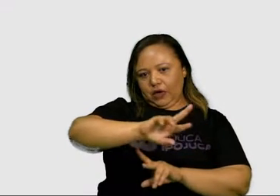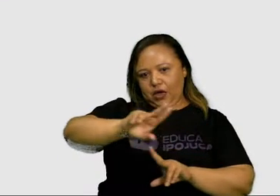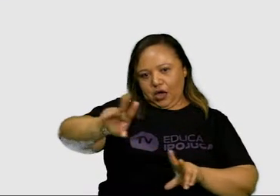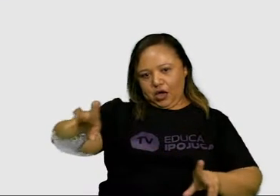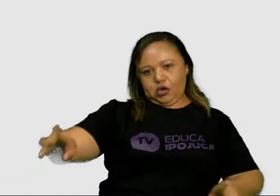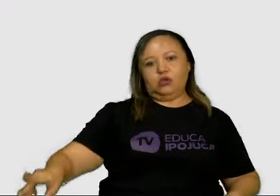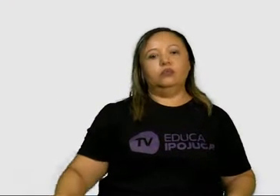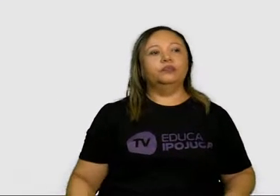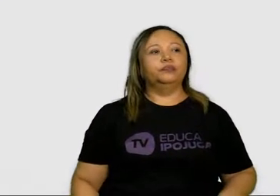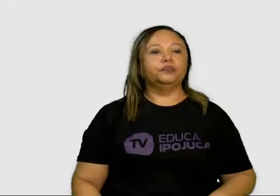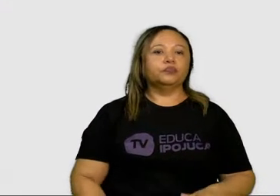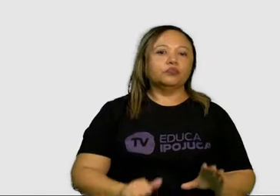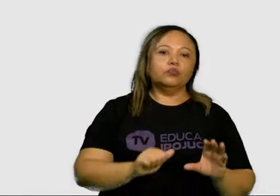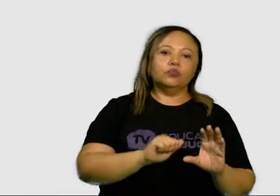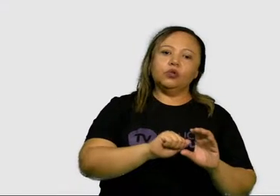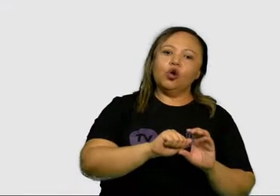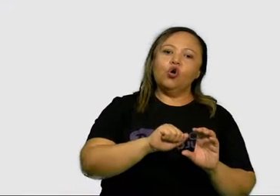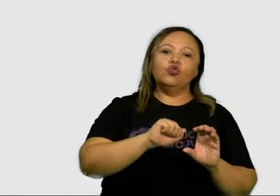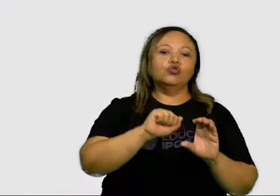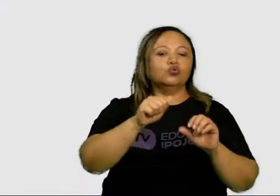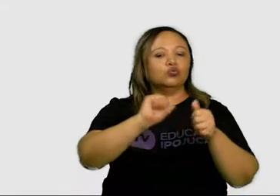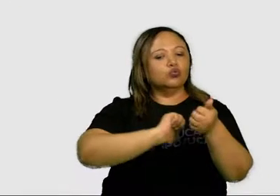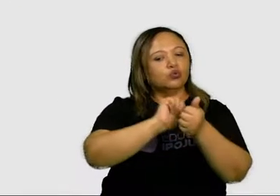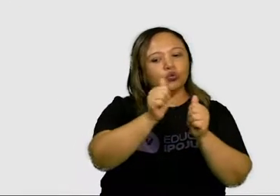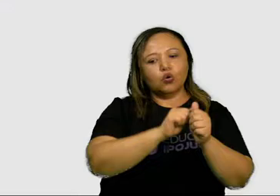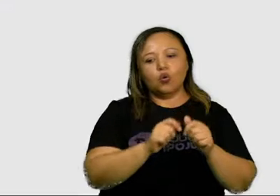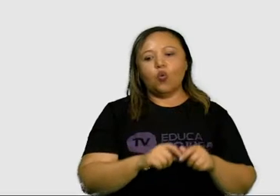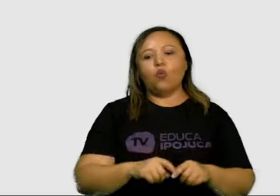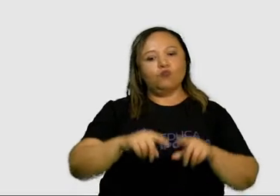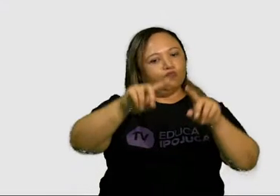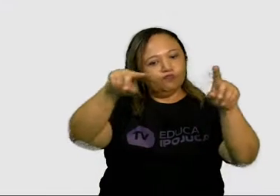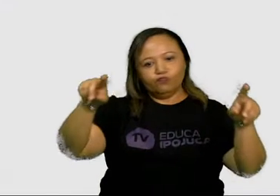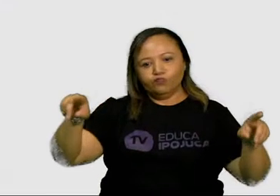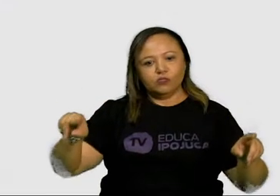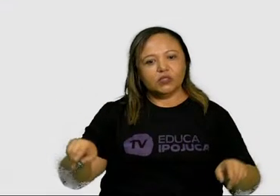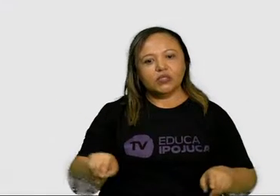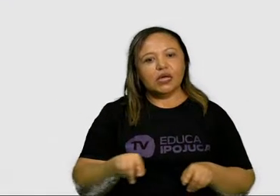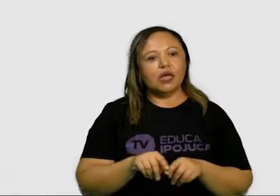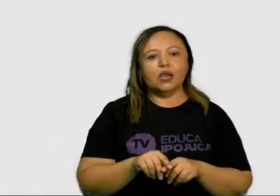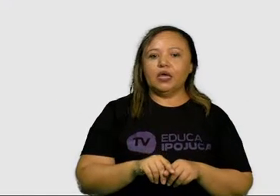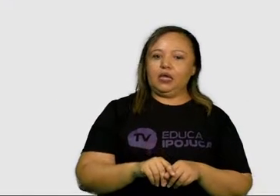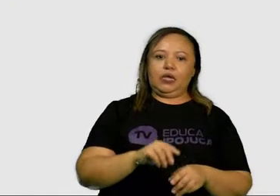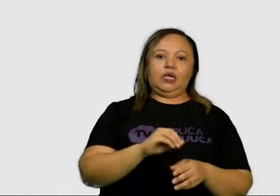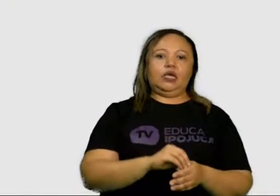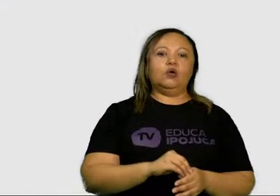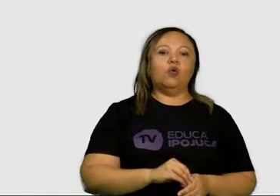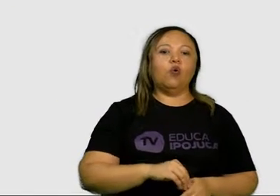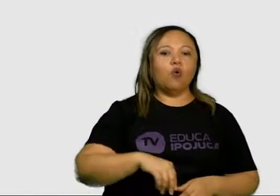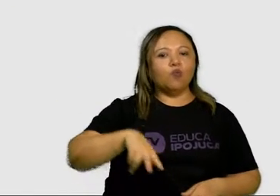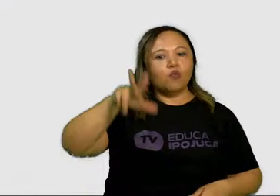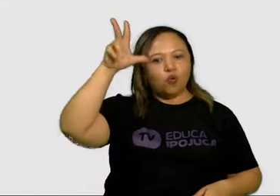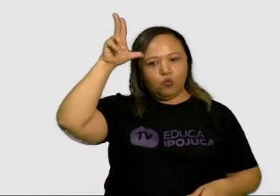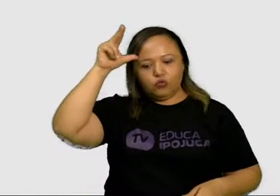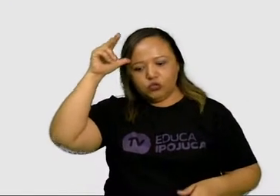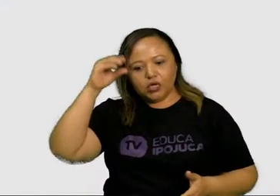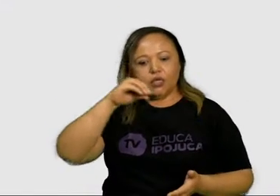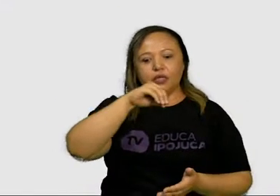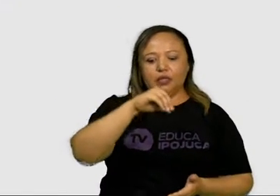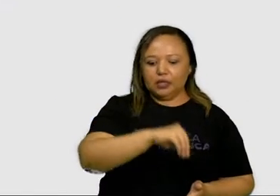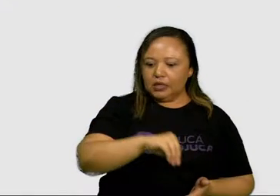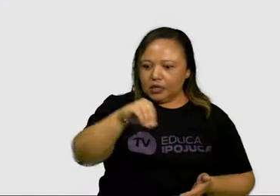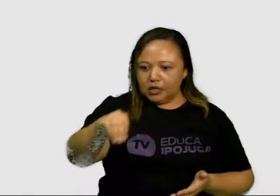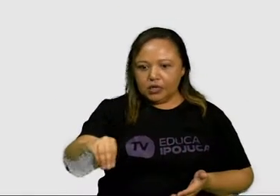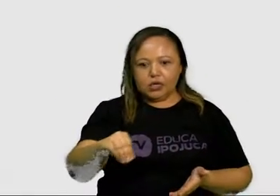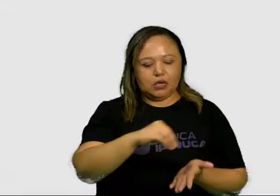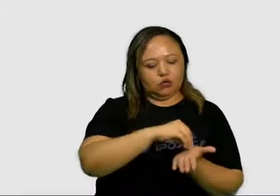temos aqui os jogos de salão, onde a gente vai encontrar o xadrez, a dama, o dominó, o